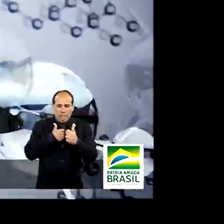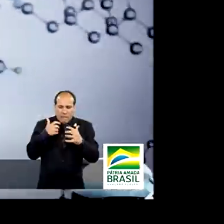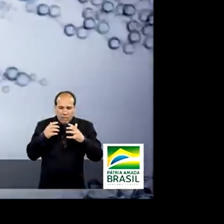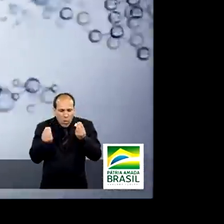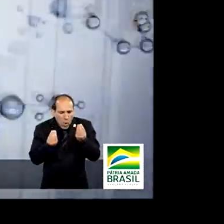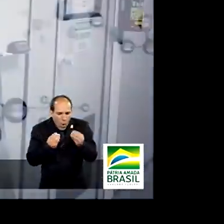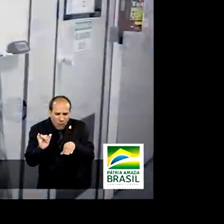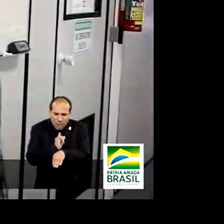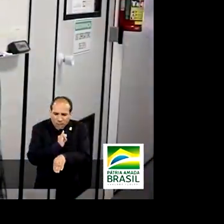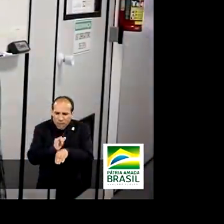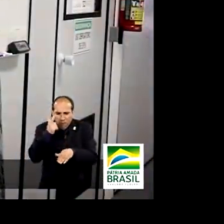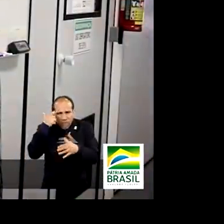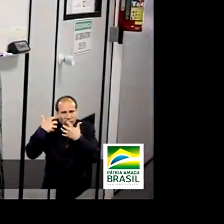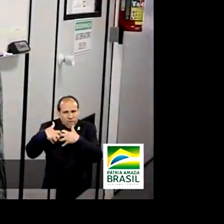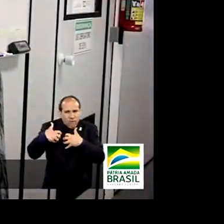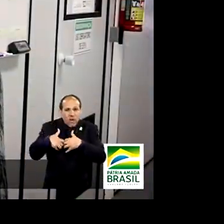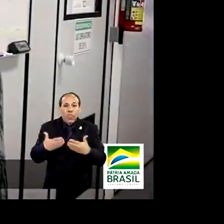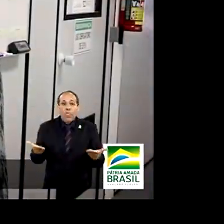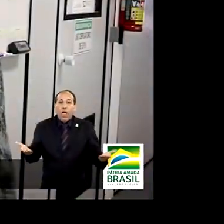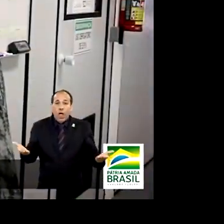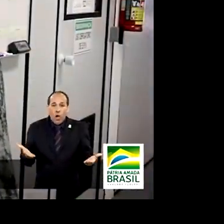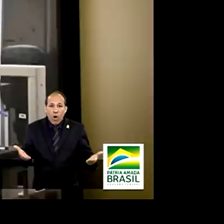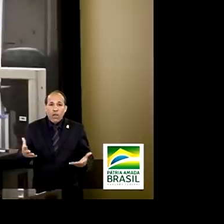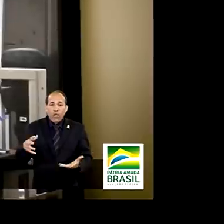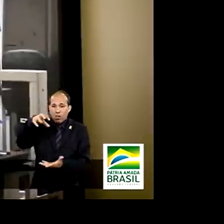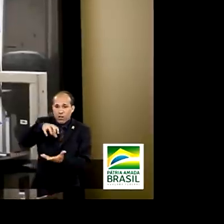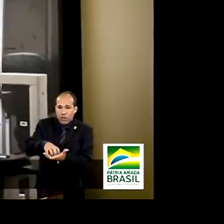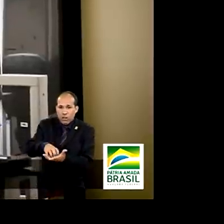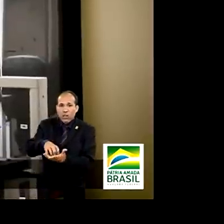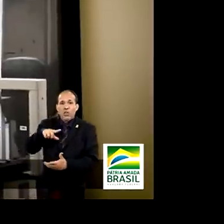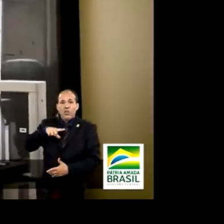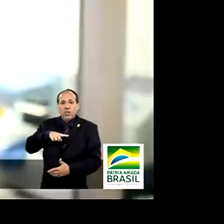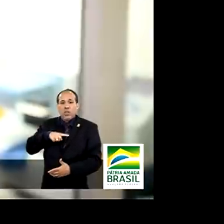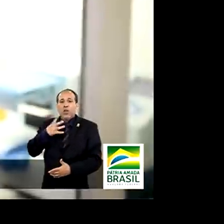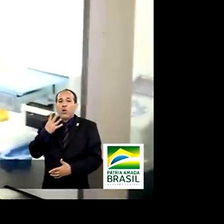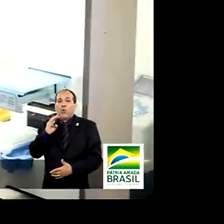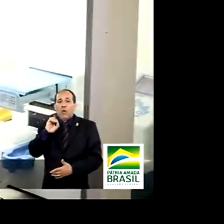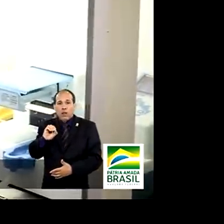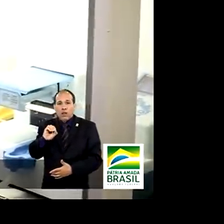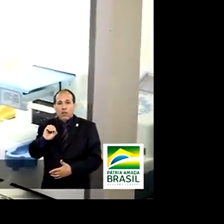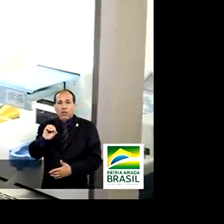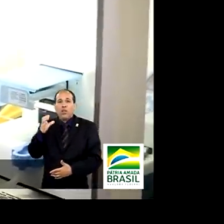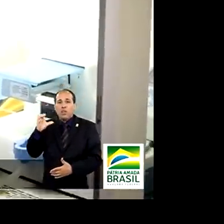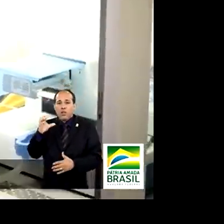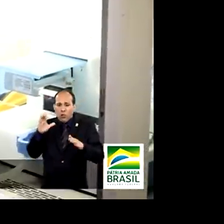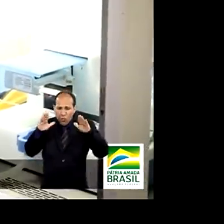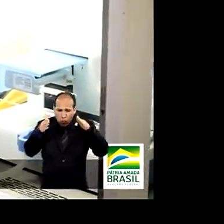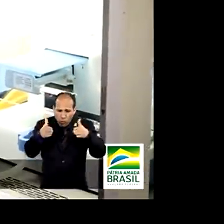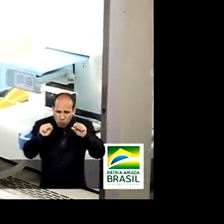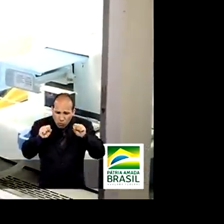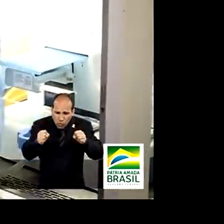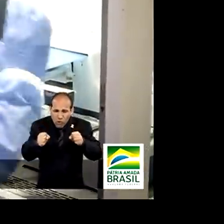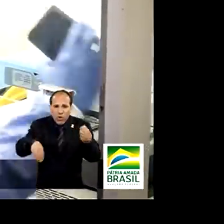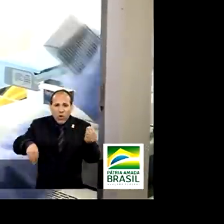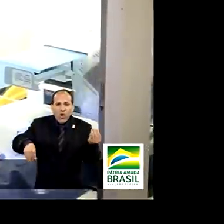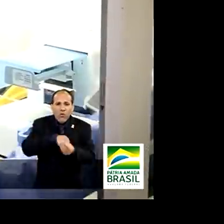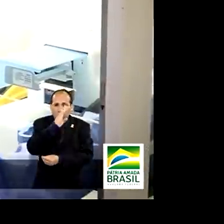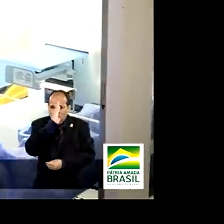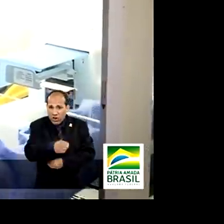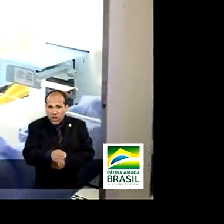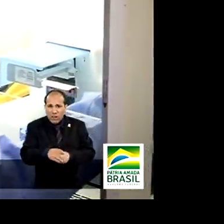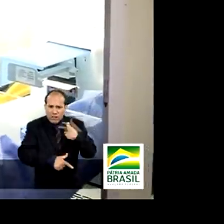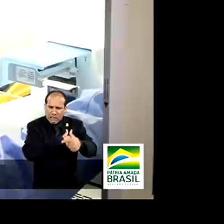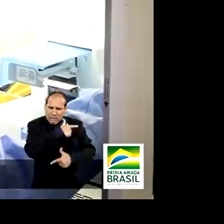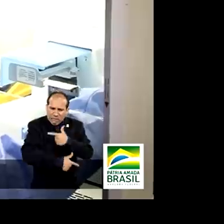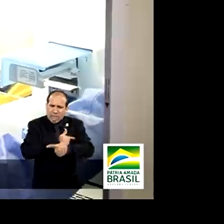científico. Hoje, aqui no CNPEN, nós temos pelo menos 40 cientistas envolvidos diretamente nos trabalhos dessa